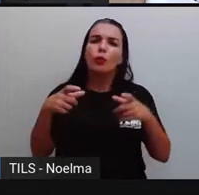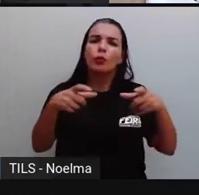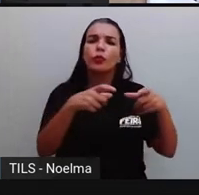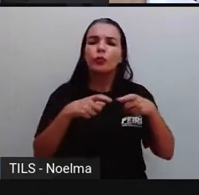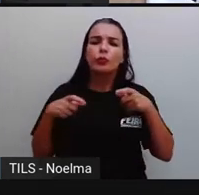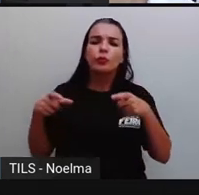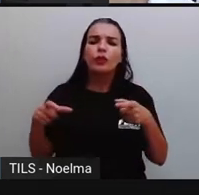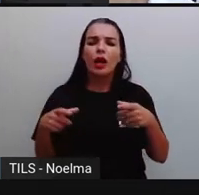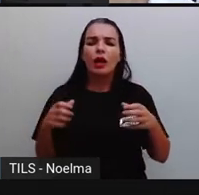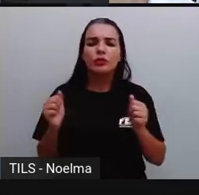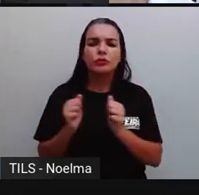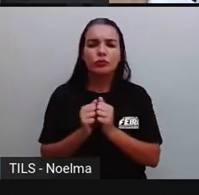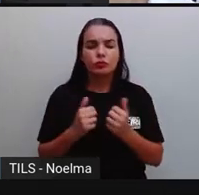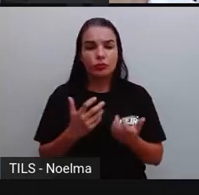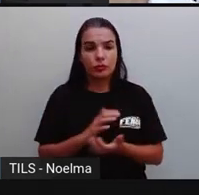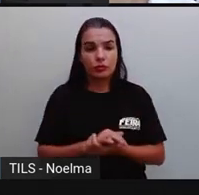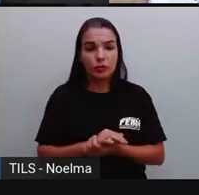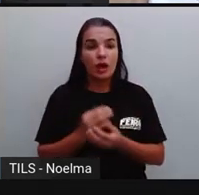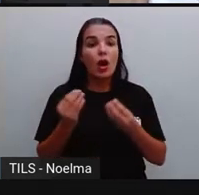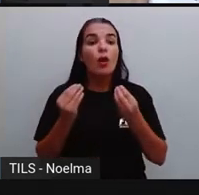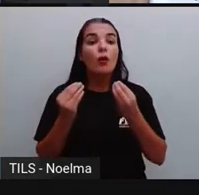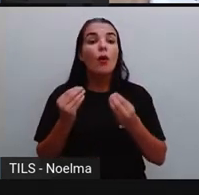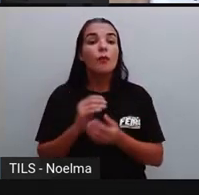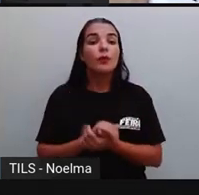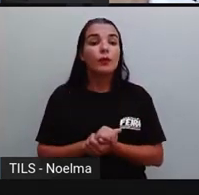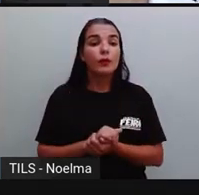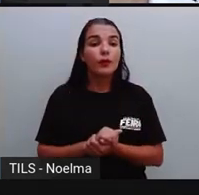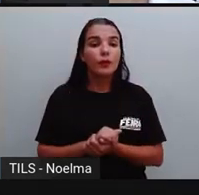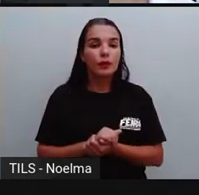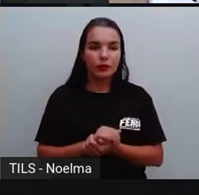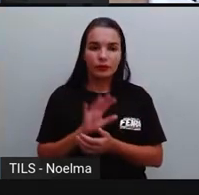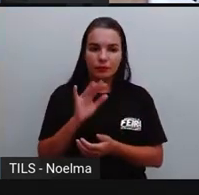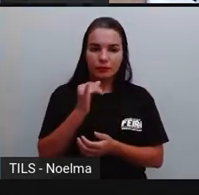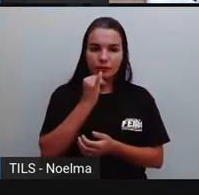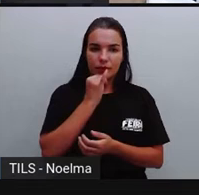locais de convivência. Como o PROE, por exemplo, a gente pode